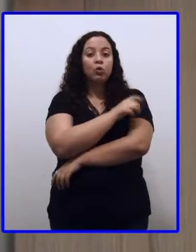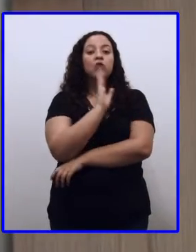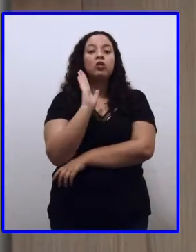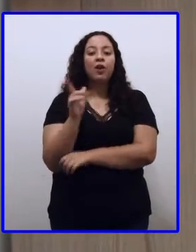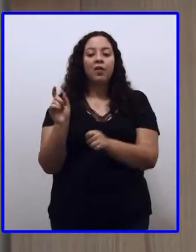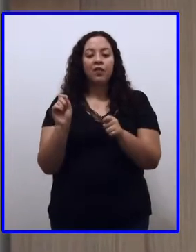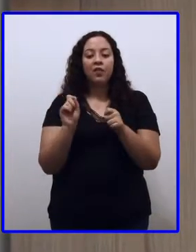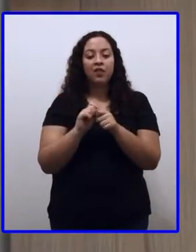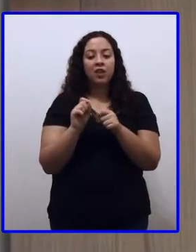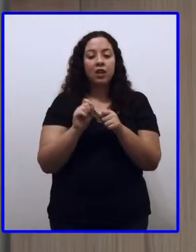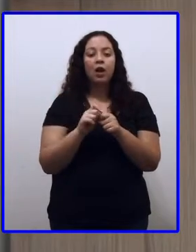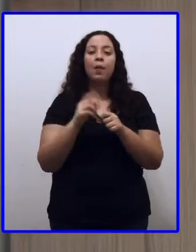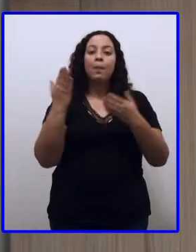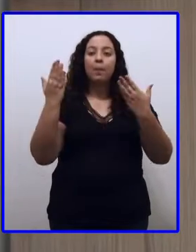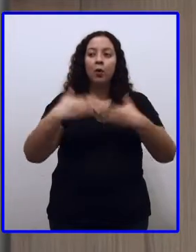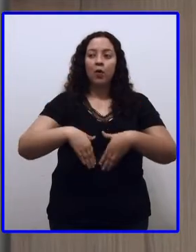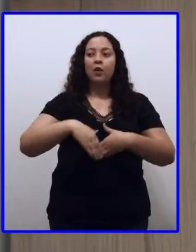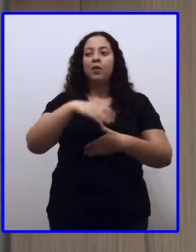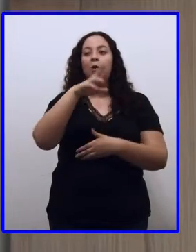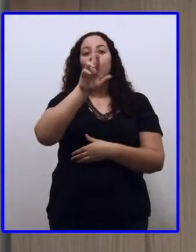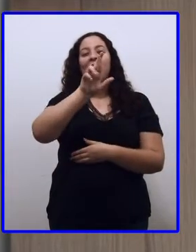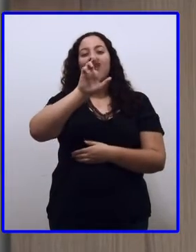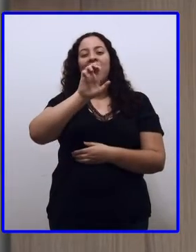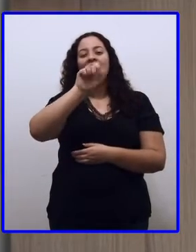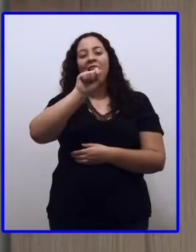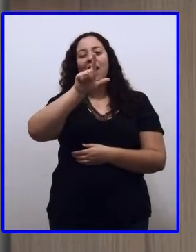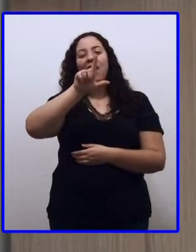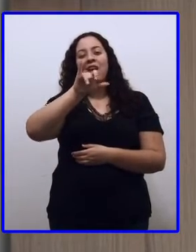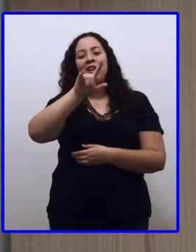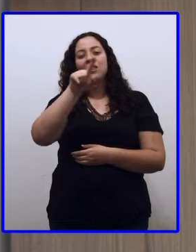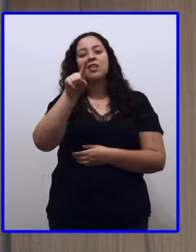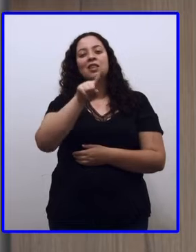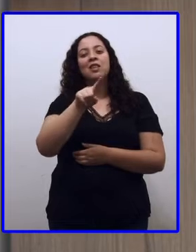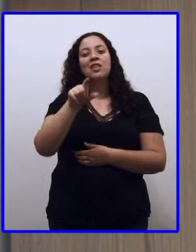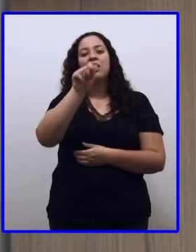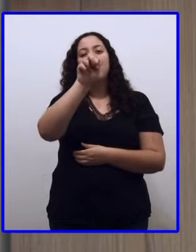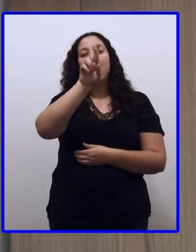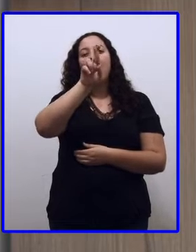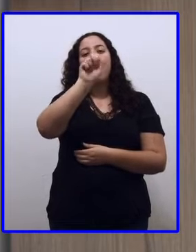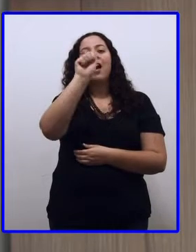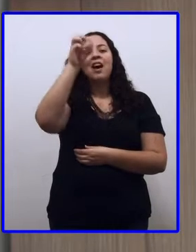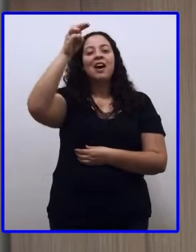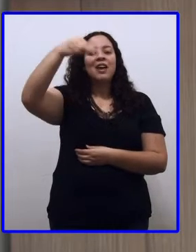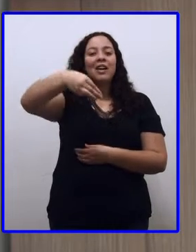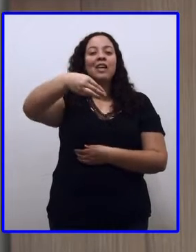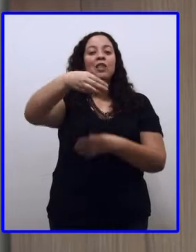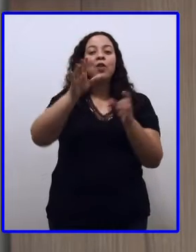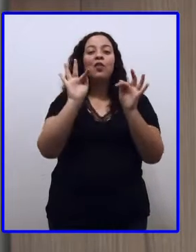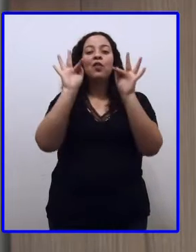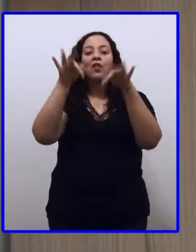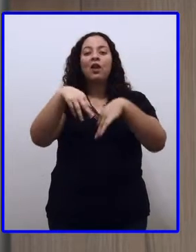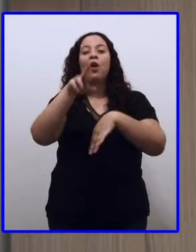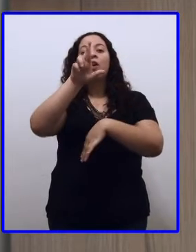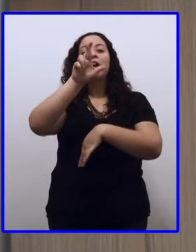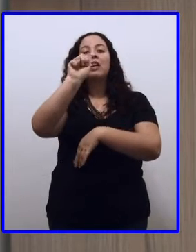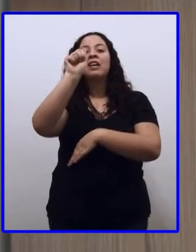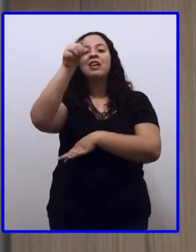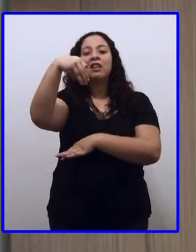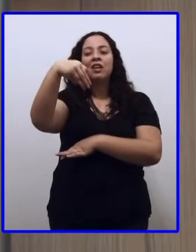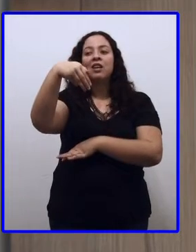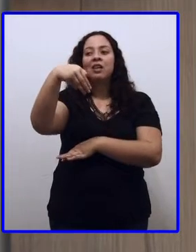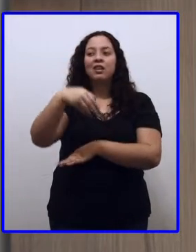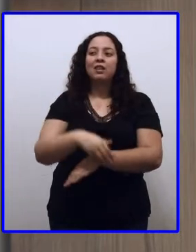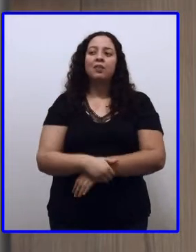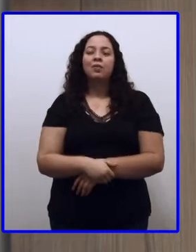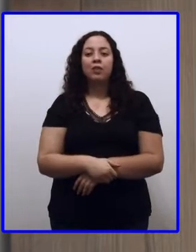provas. Quer dizer que eles já fizeram as provas. Já aconteceu e já terminou, certo? É o tempo do passado. E